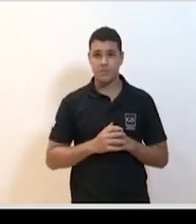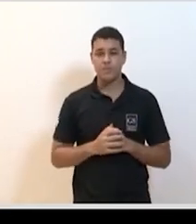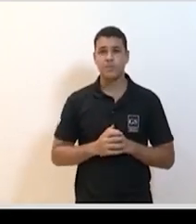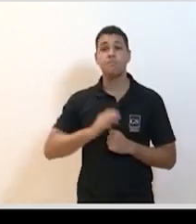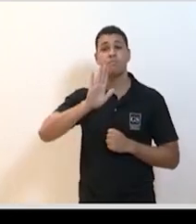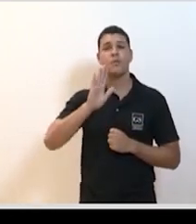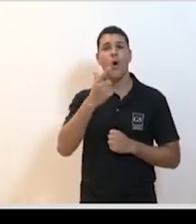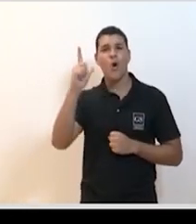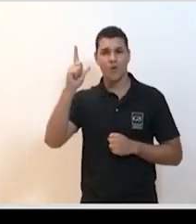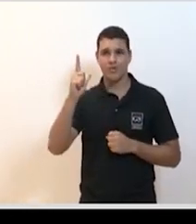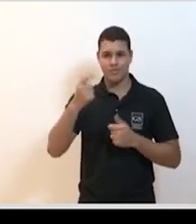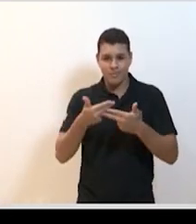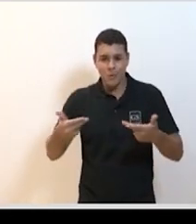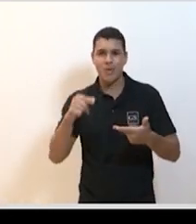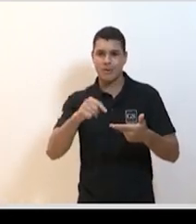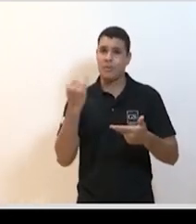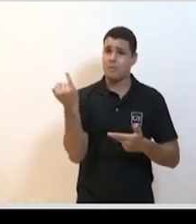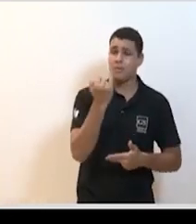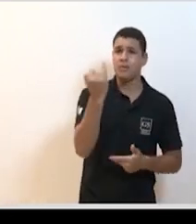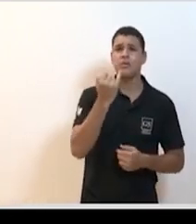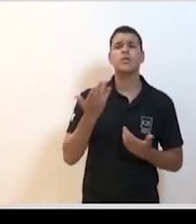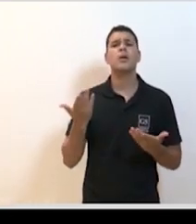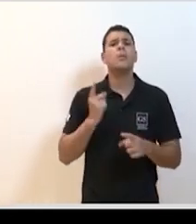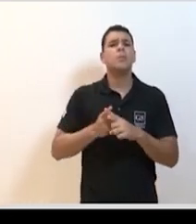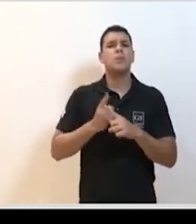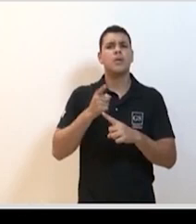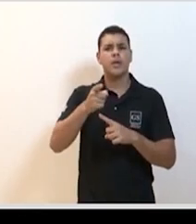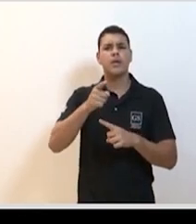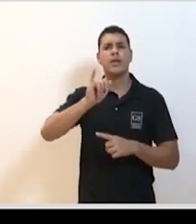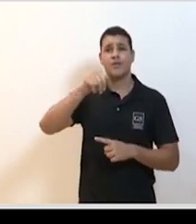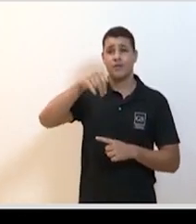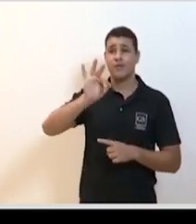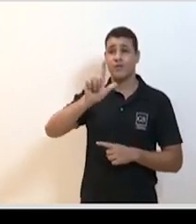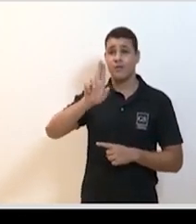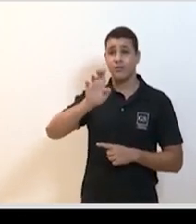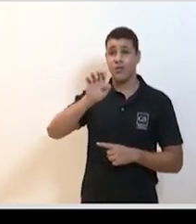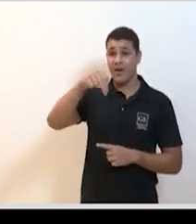coisa importante é por que, na verdade, a epidemia de influenza que mata tanta gente,